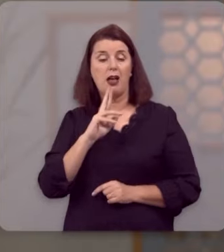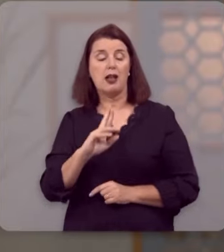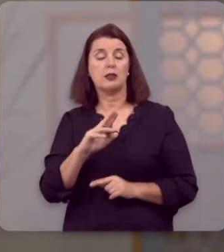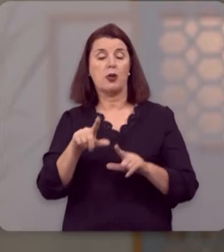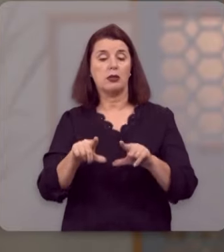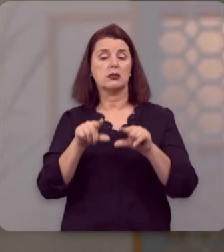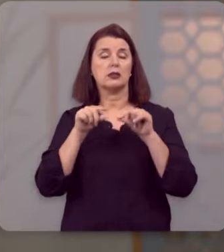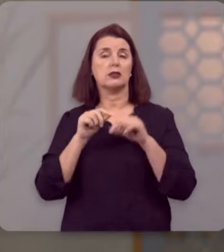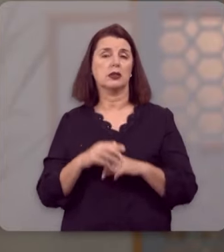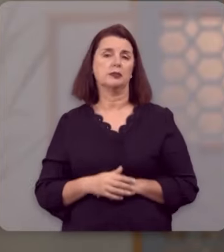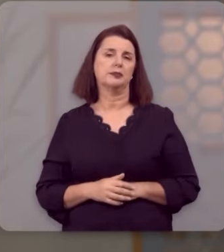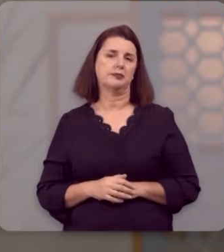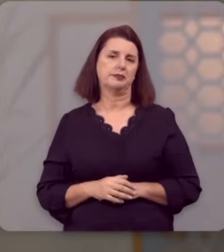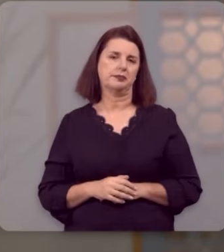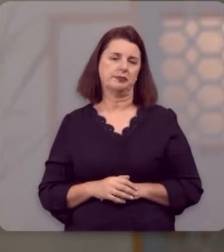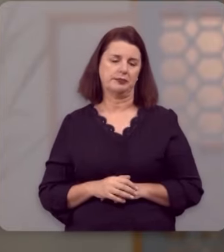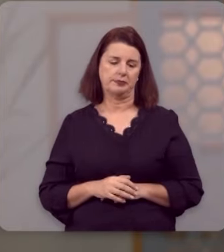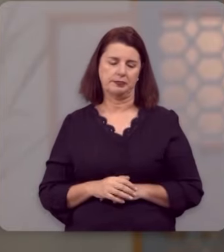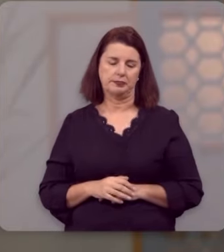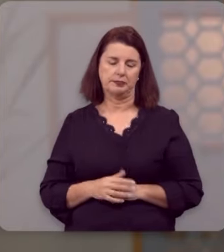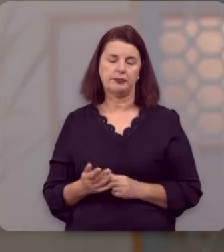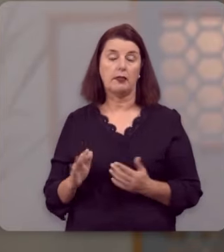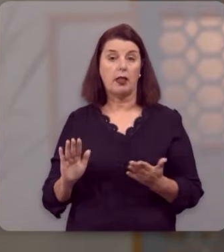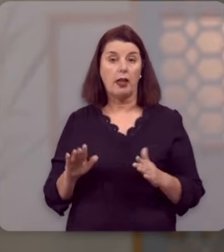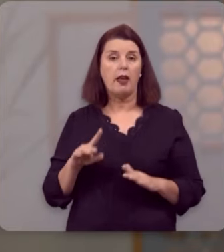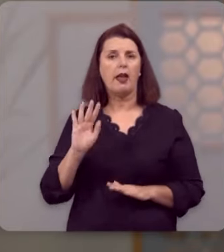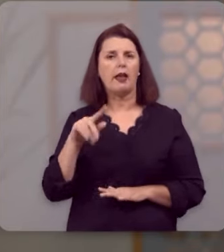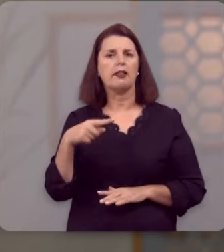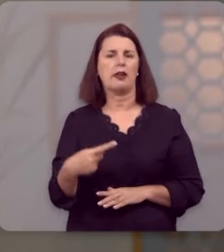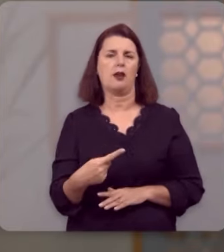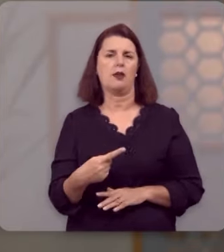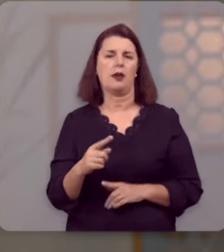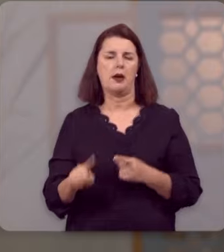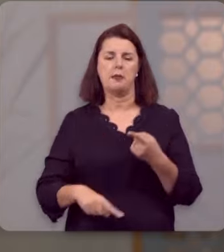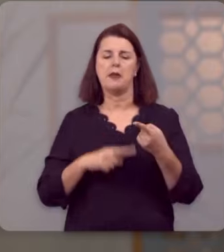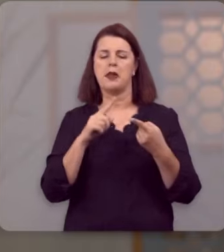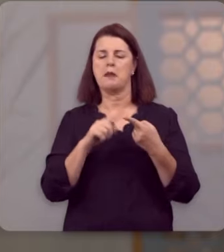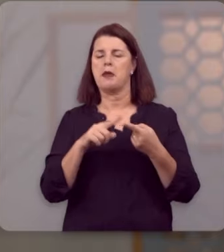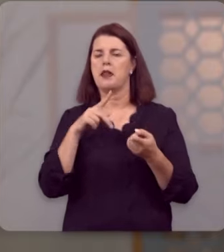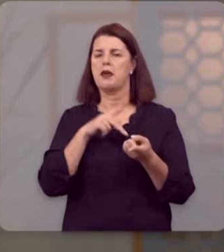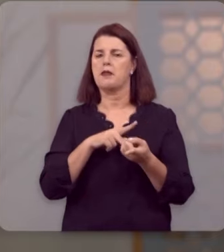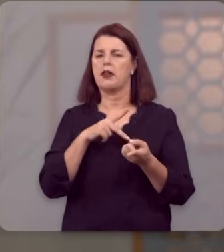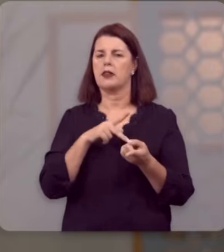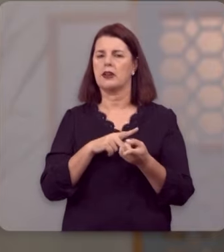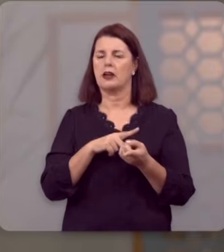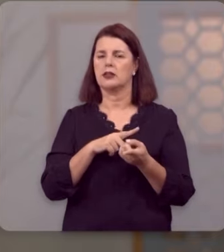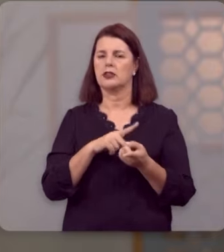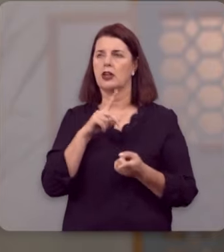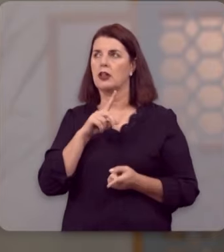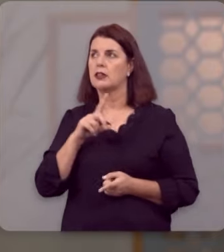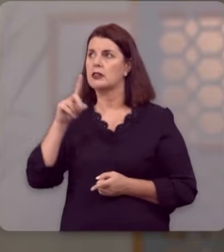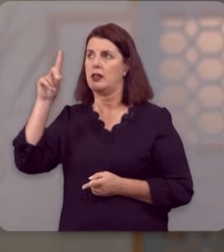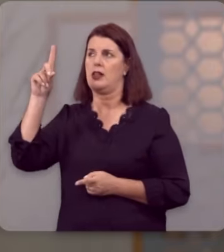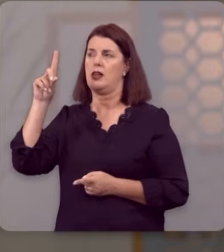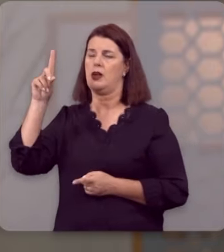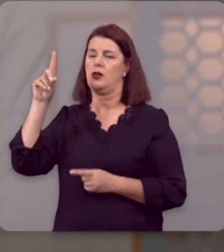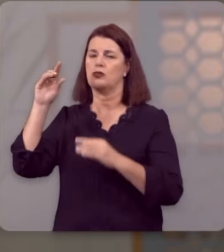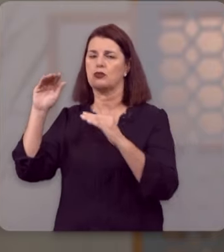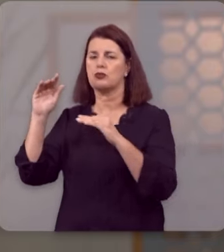resultado da eleição e não a causa da eleição. Então, a primeira verdade é que Deus